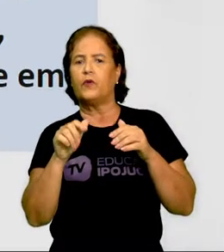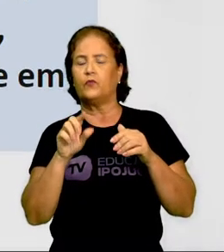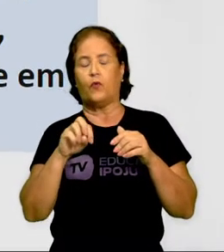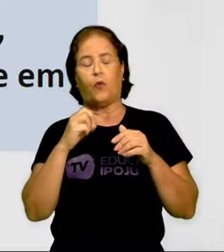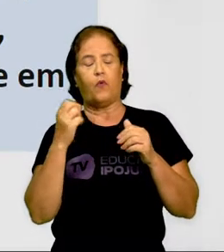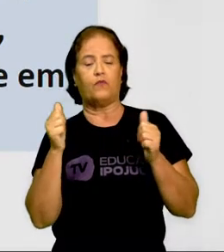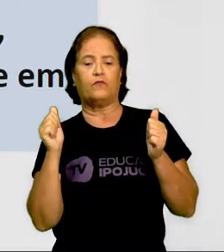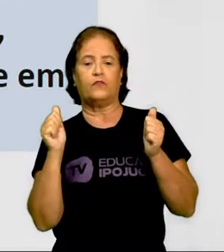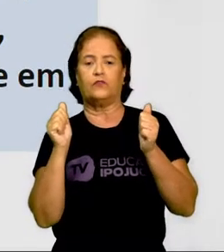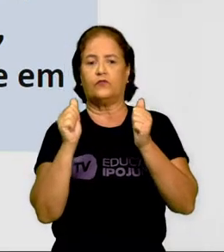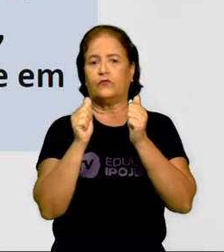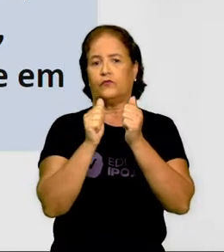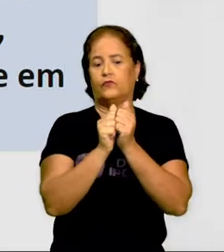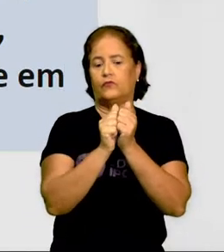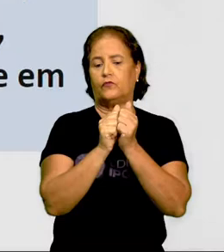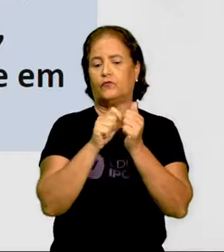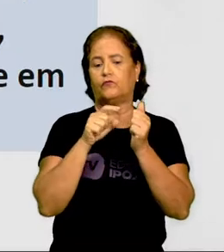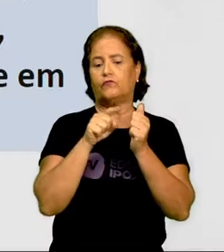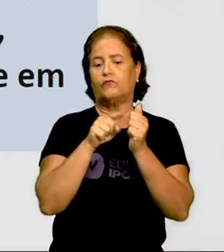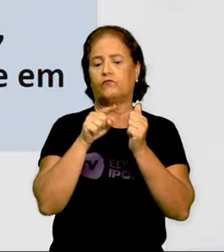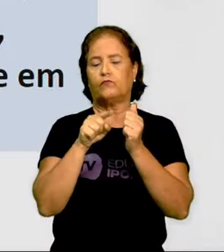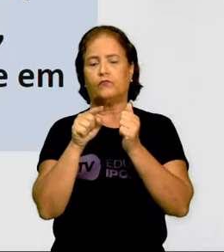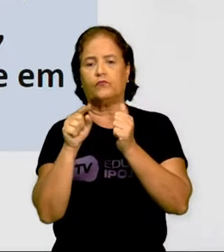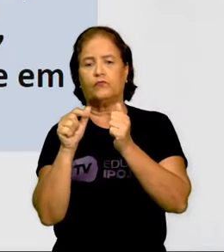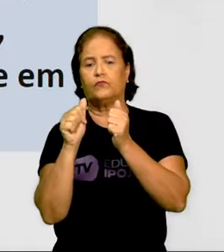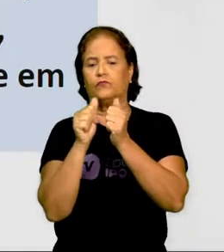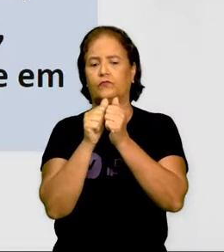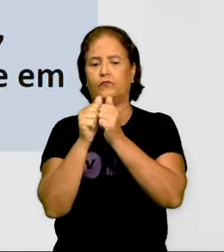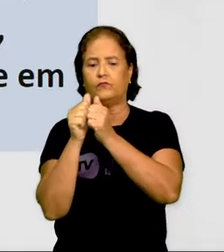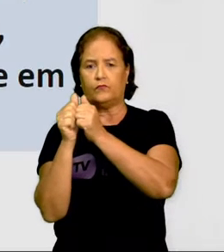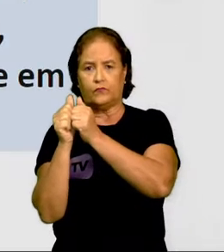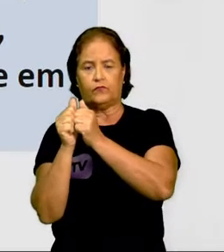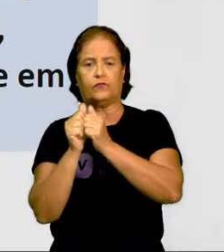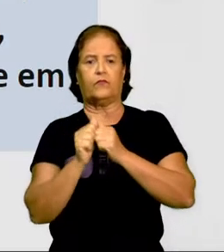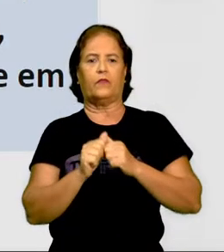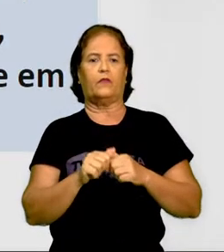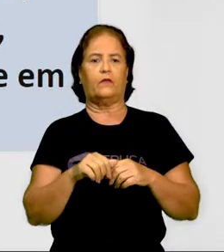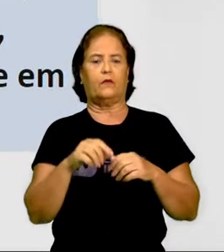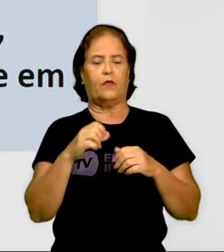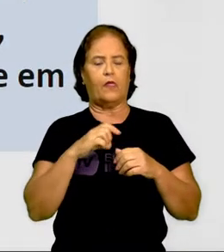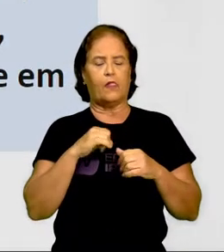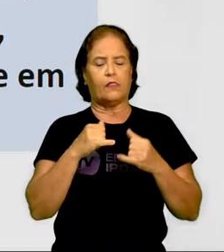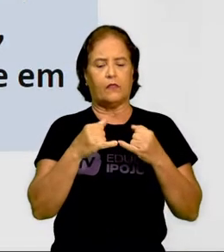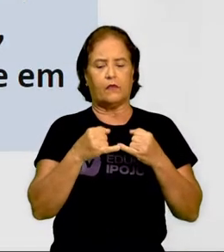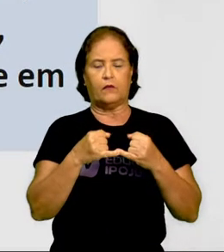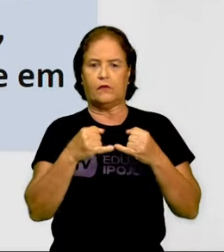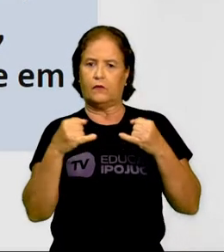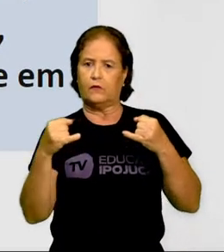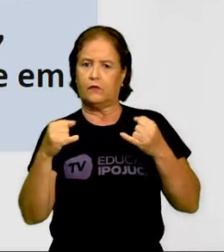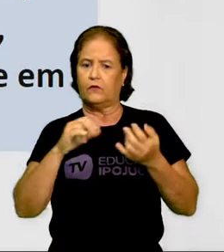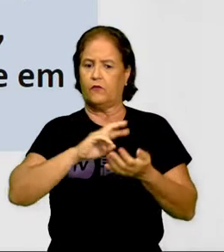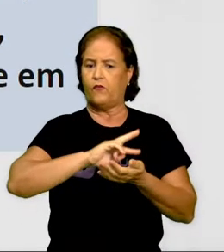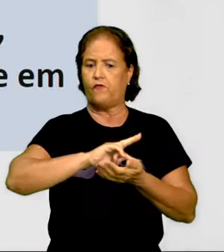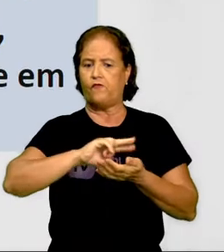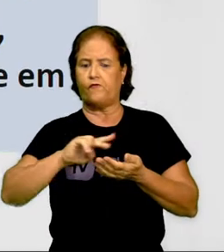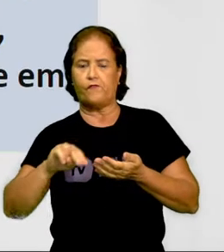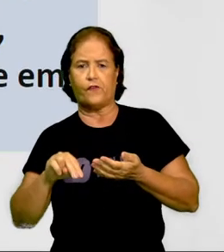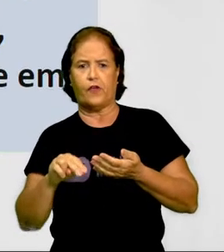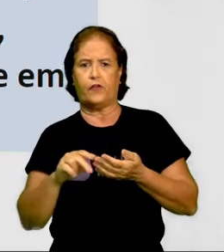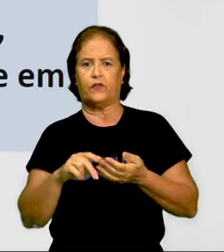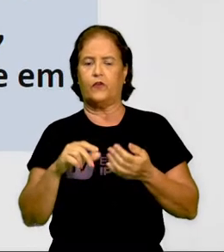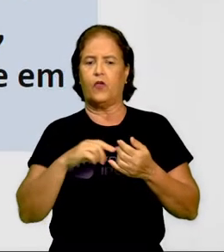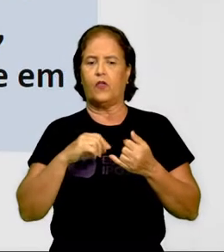próximos uns dos outros. Bom, existem linhas de diferentes tipos, como